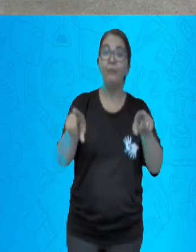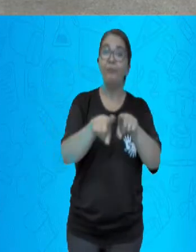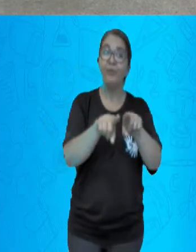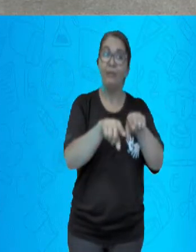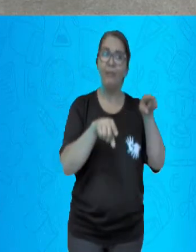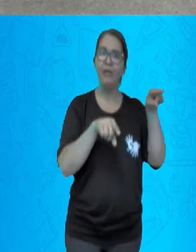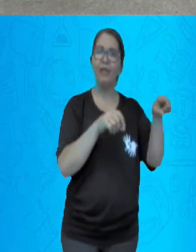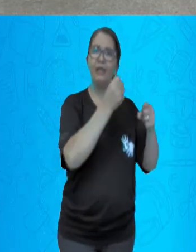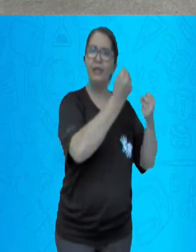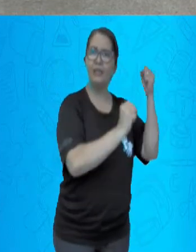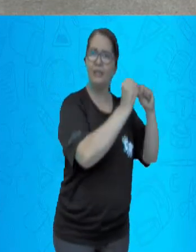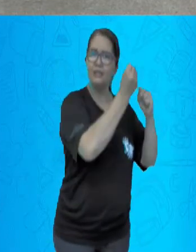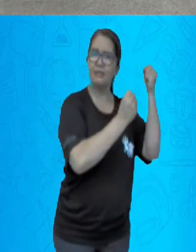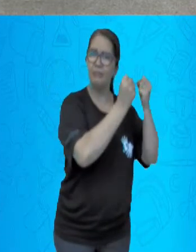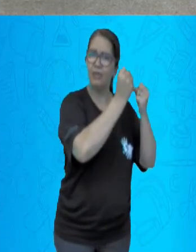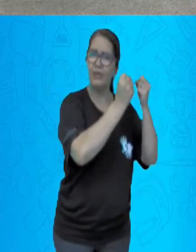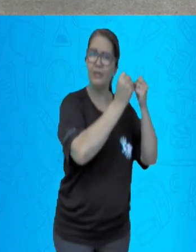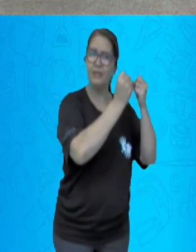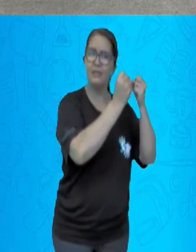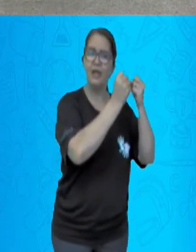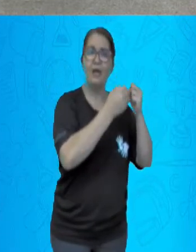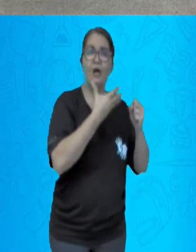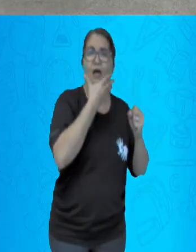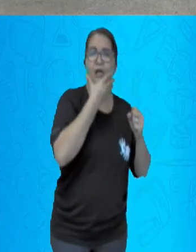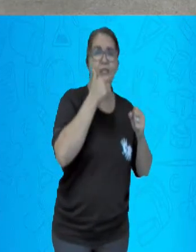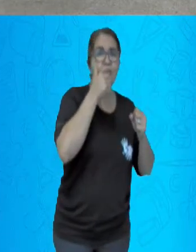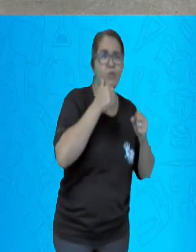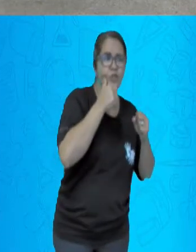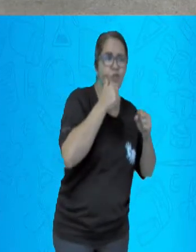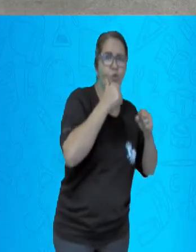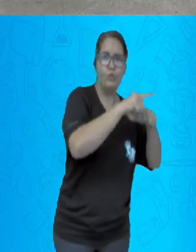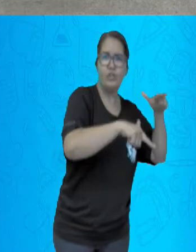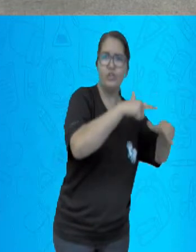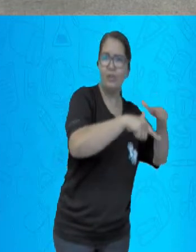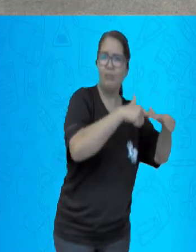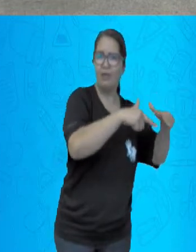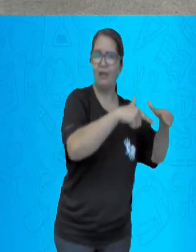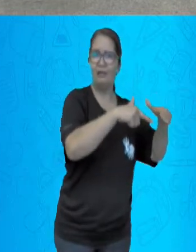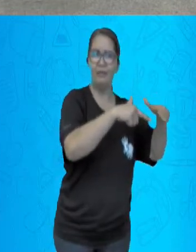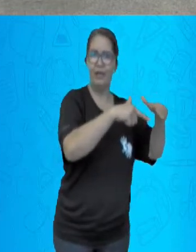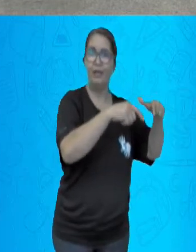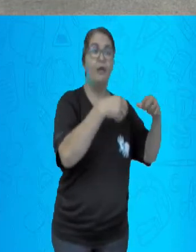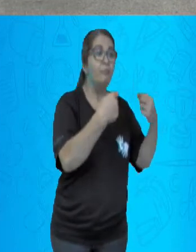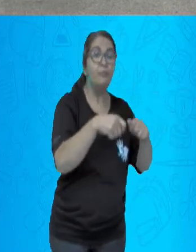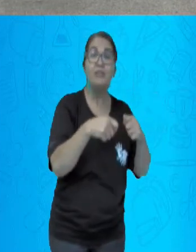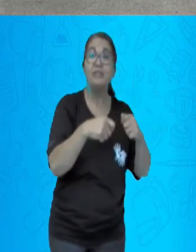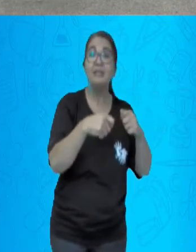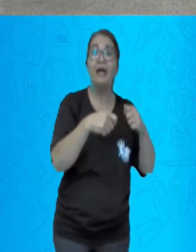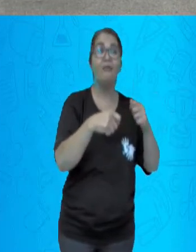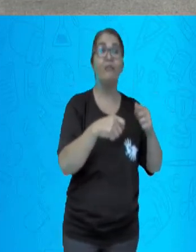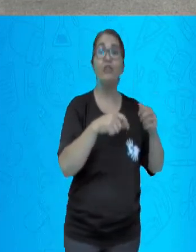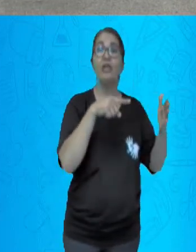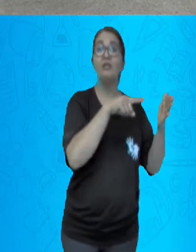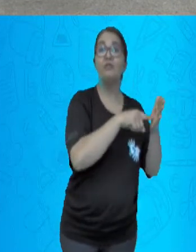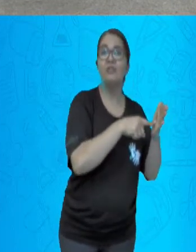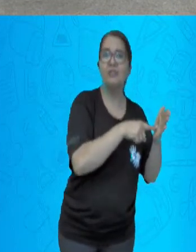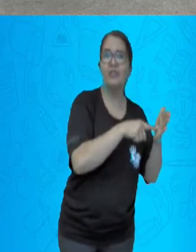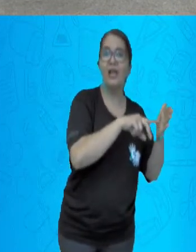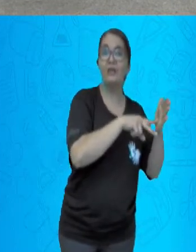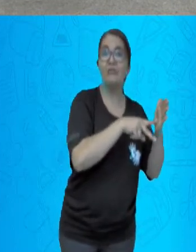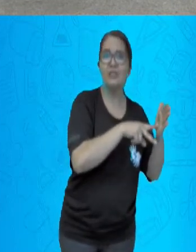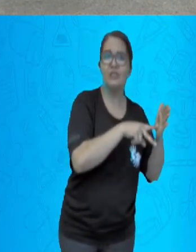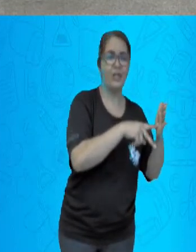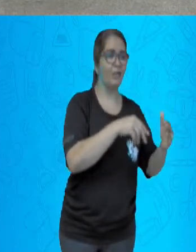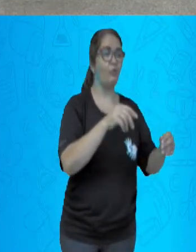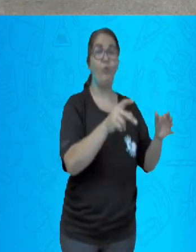formou-se também, neste período, as primeiras organizações de trabalhadores com fins de protesto para melhor condição de